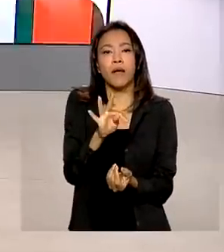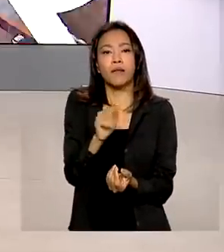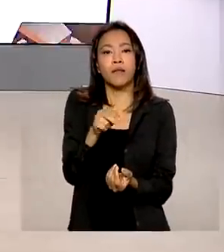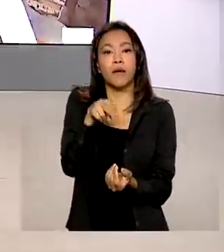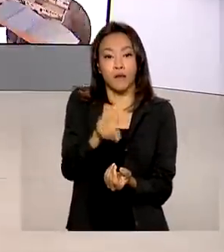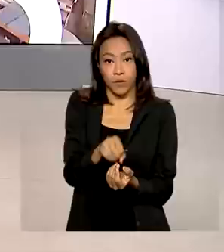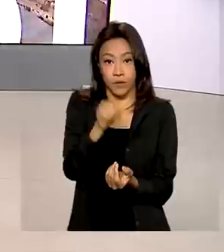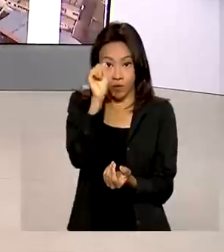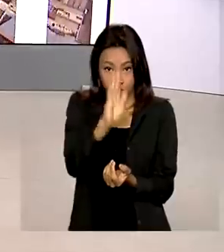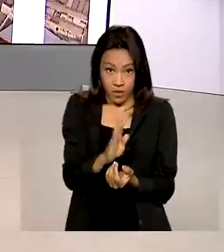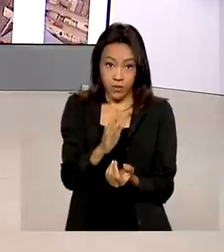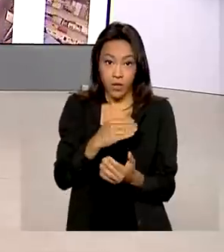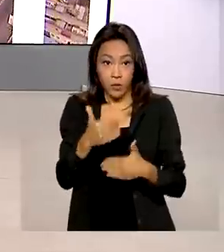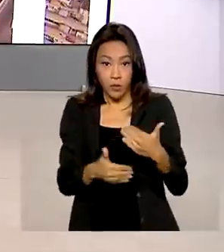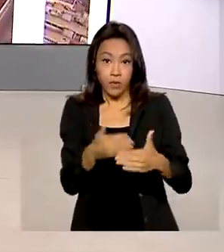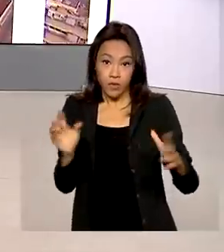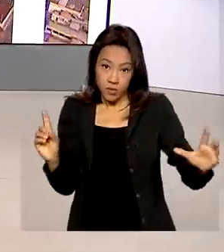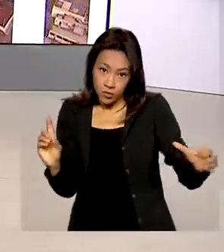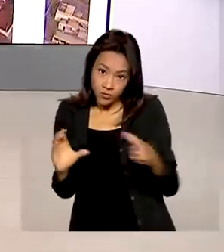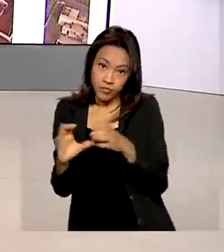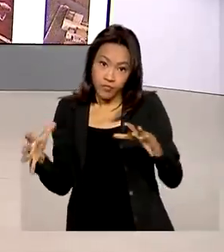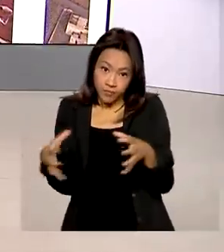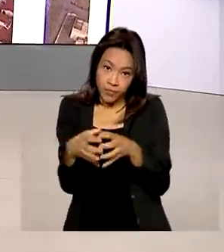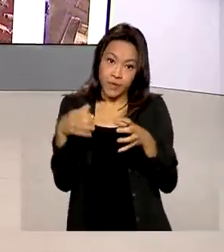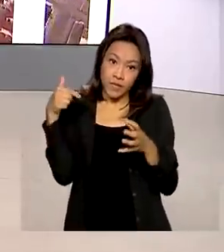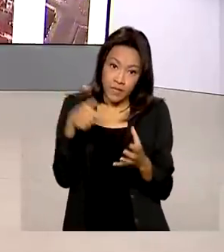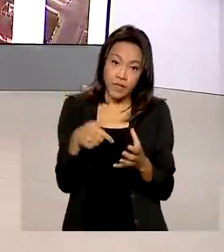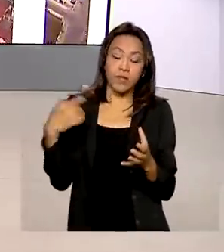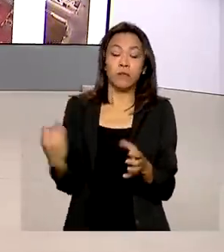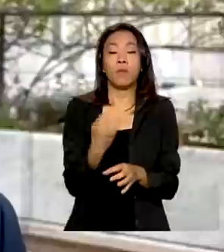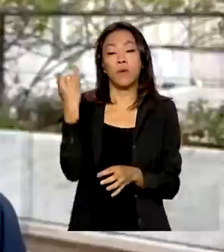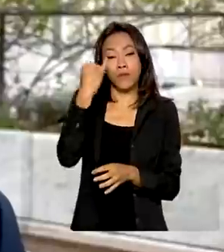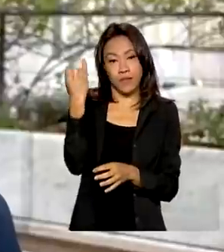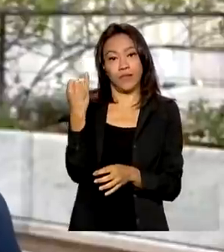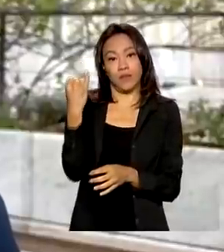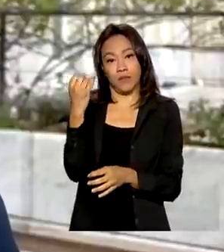e as questões ambientais são essenciais nessa candidatura.